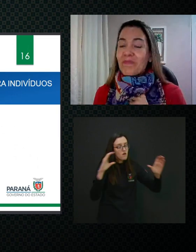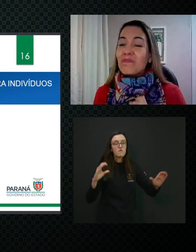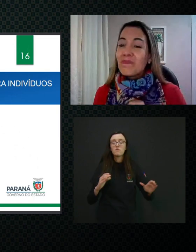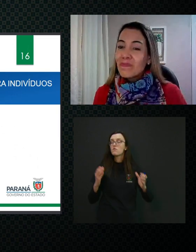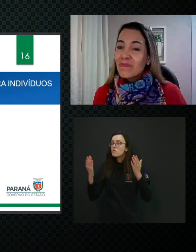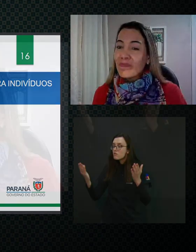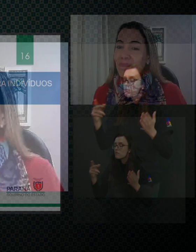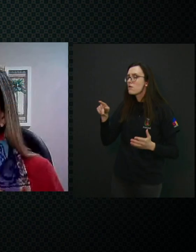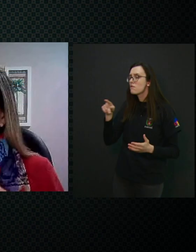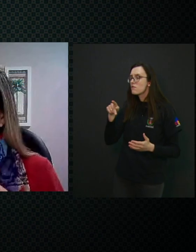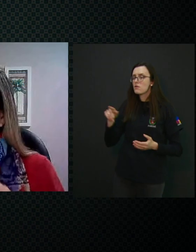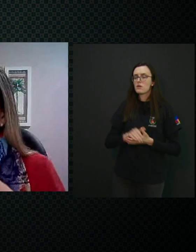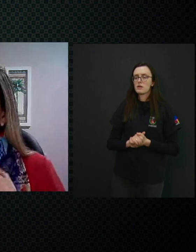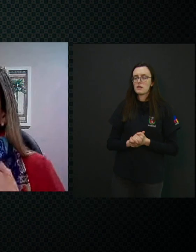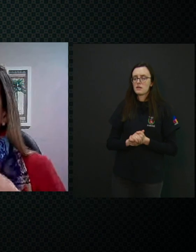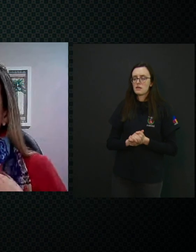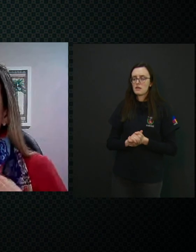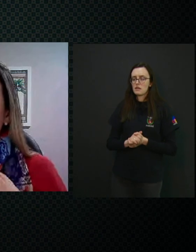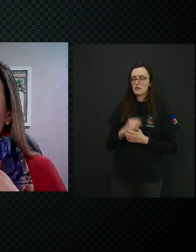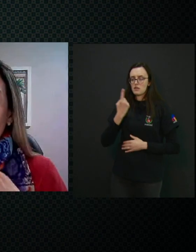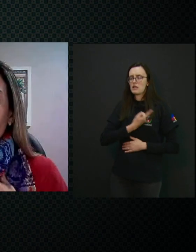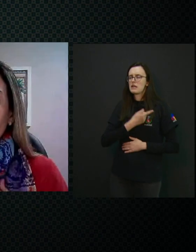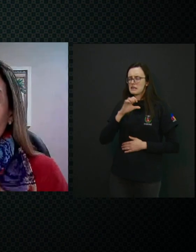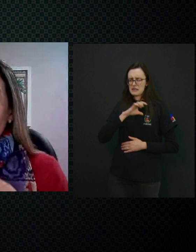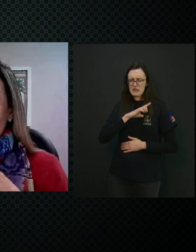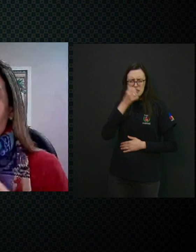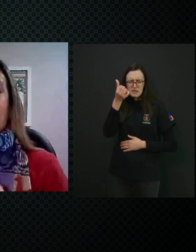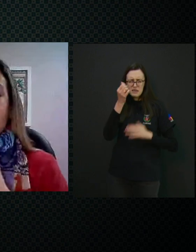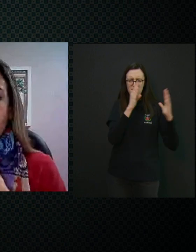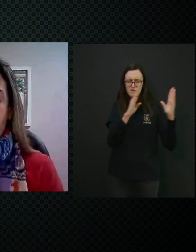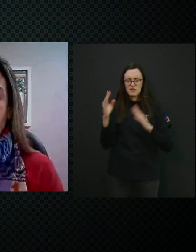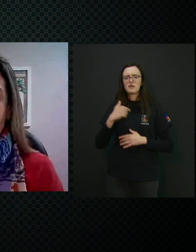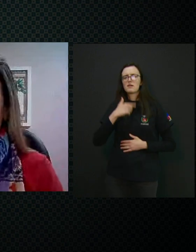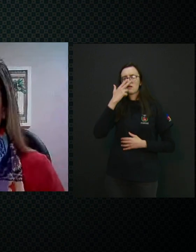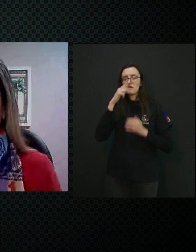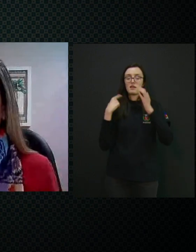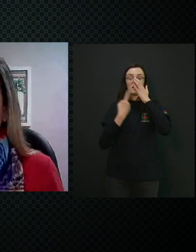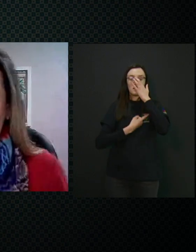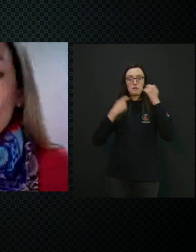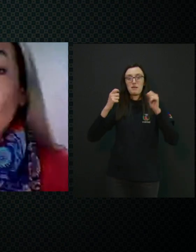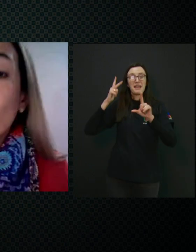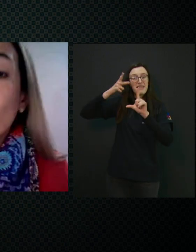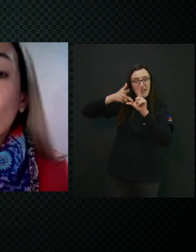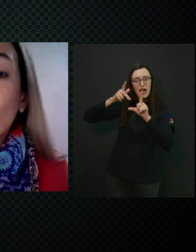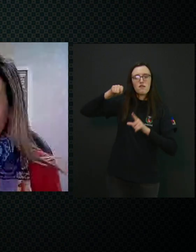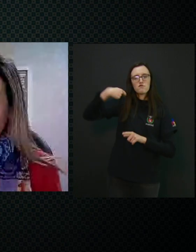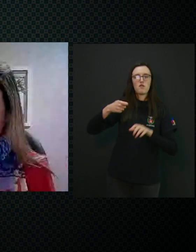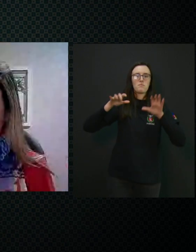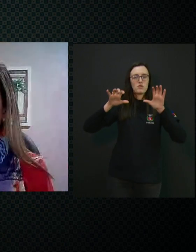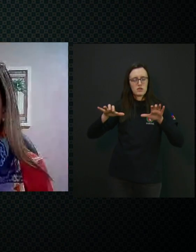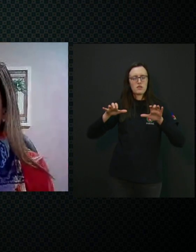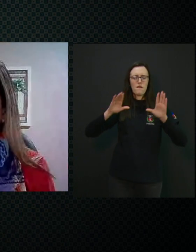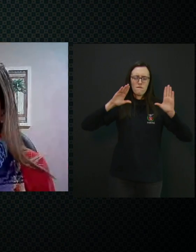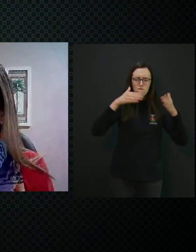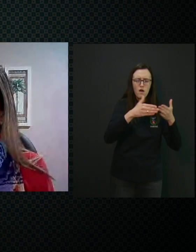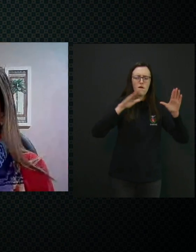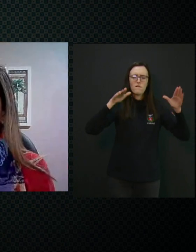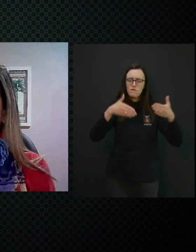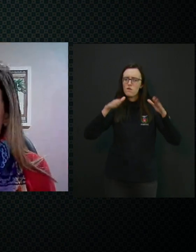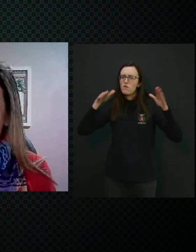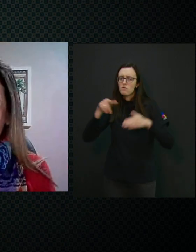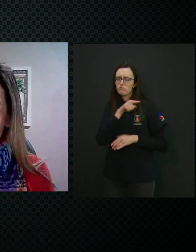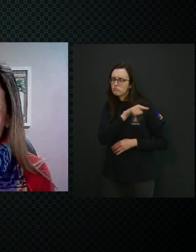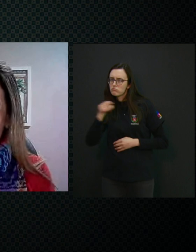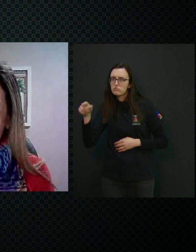Então, Carol, nós temos, são seis fases, eu acho que nós vamos ter que fazer uma live trabalhando essas